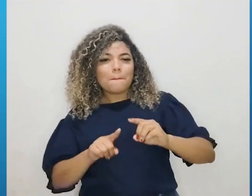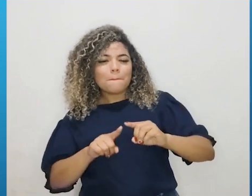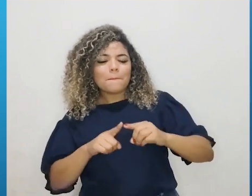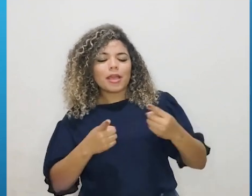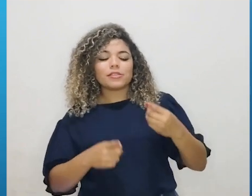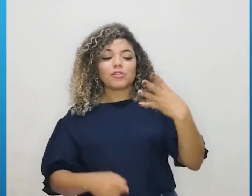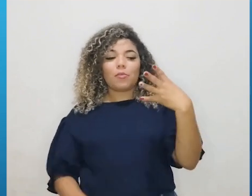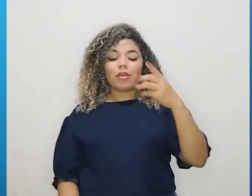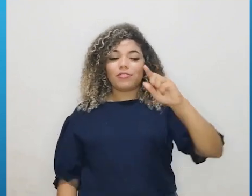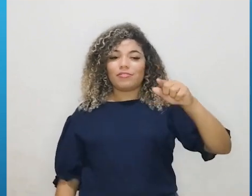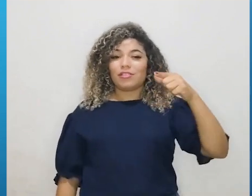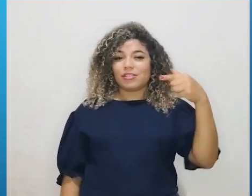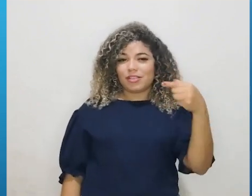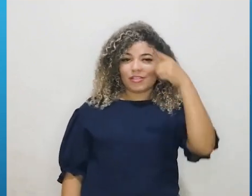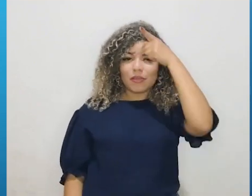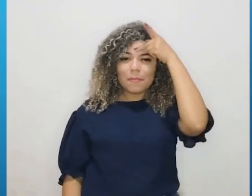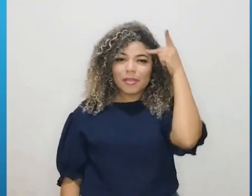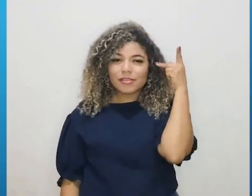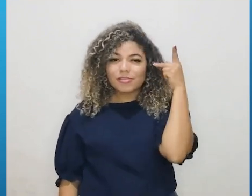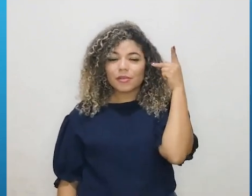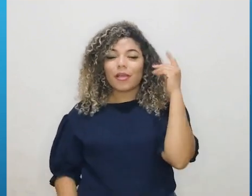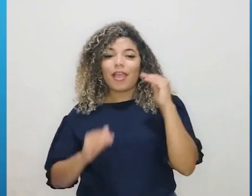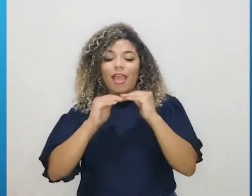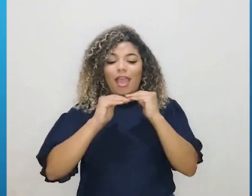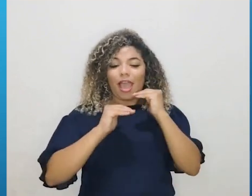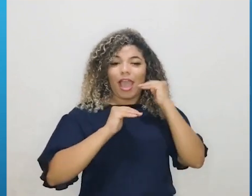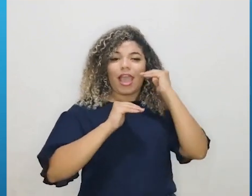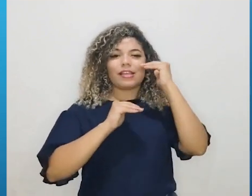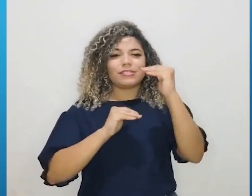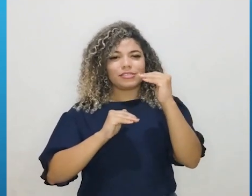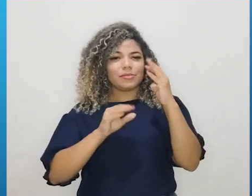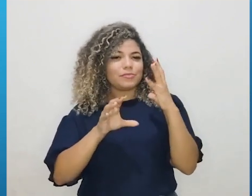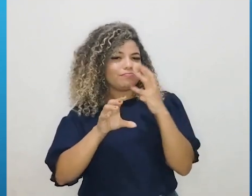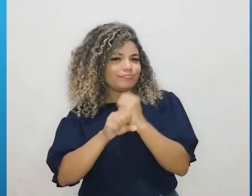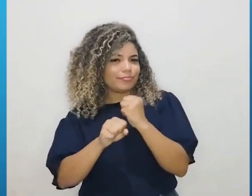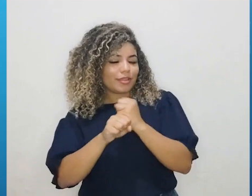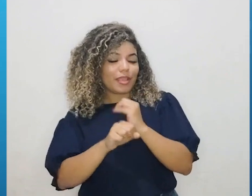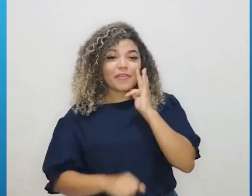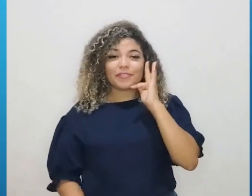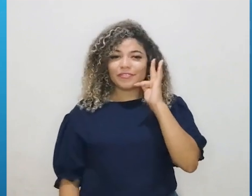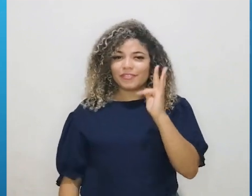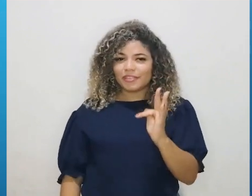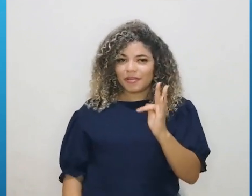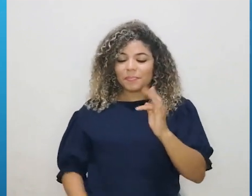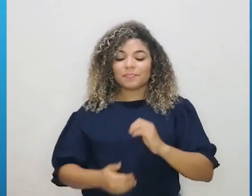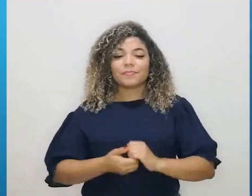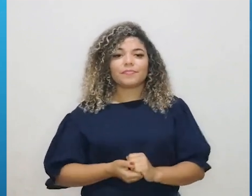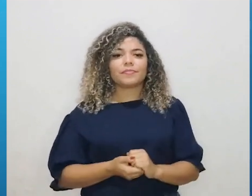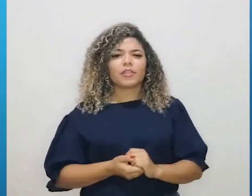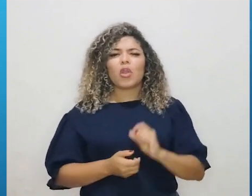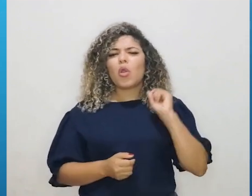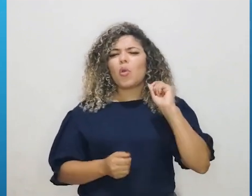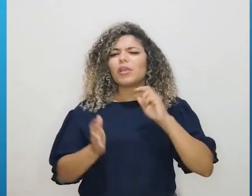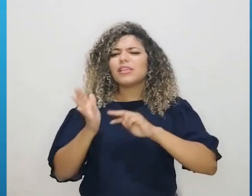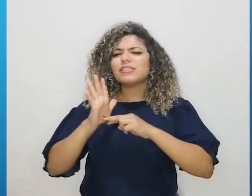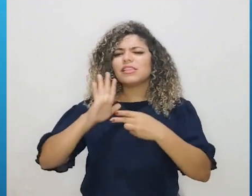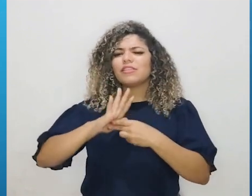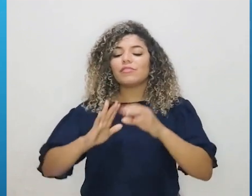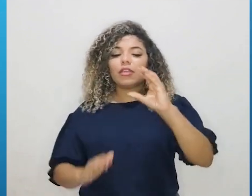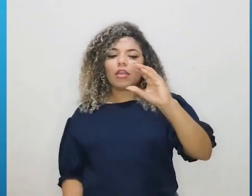,7 milhões de pessoas acima do cálculo final. O que é o censo?